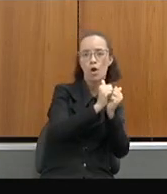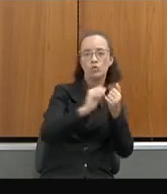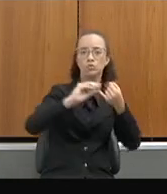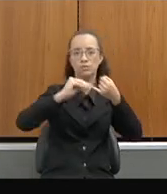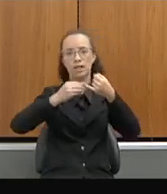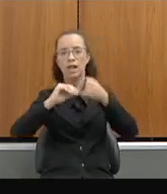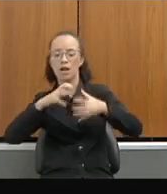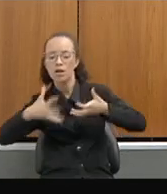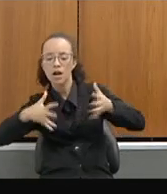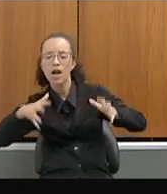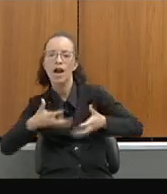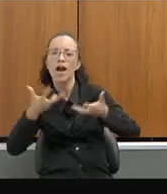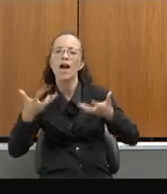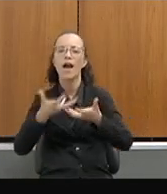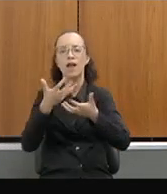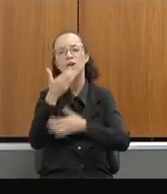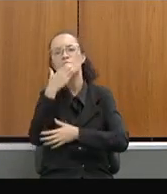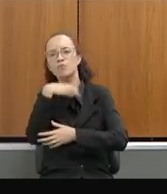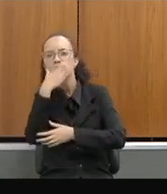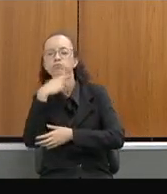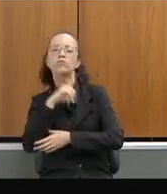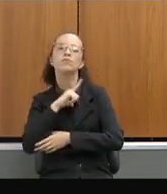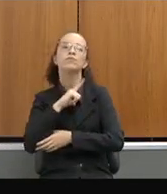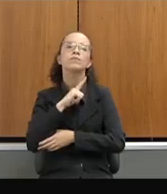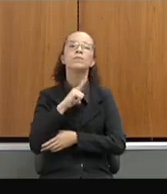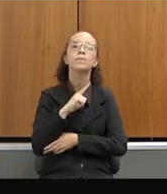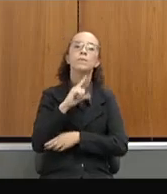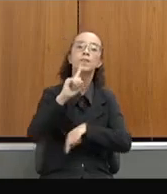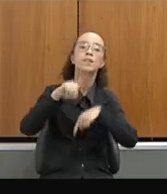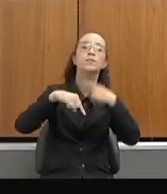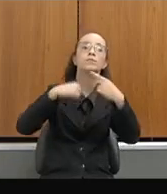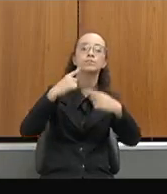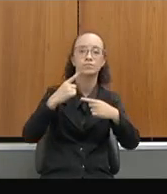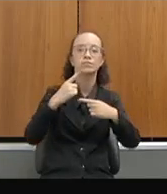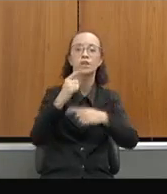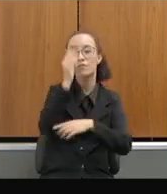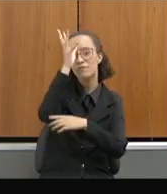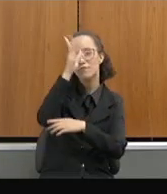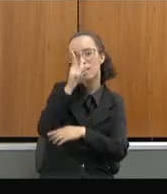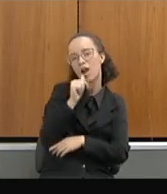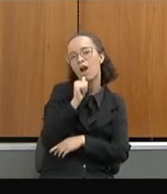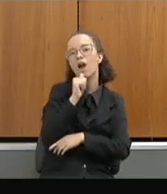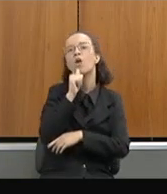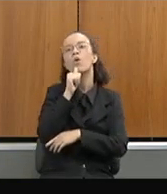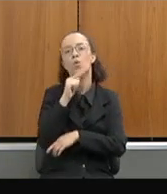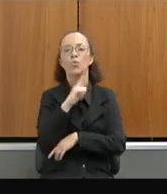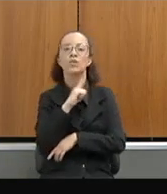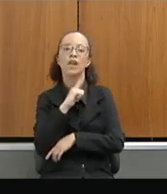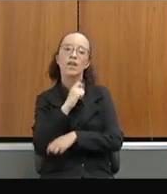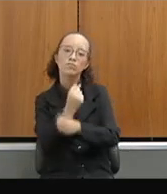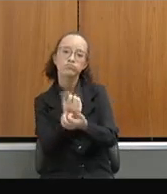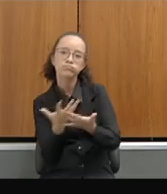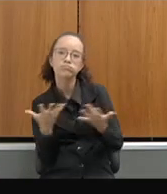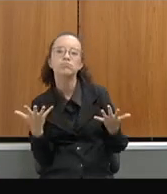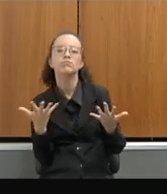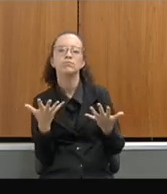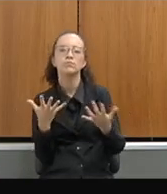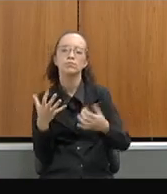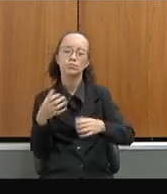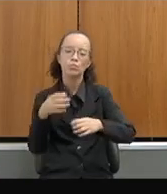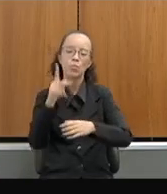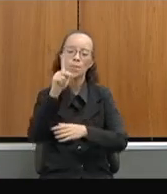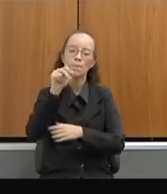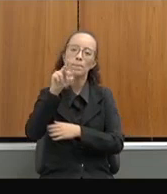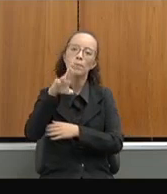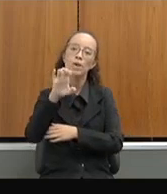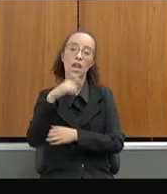a salada, a fruta, um pouquinho mais para frente tem pedaço de frango, coxa de frango que está sendo servida no dia, com purê. Eu